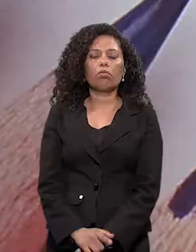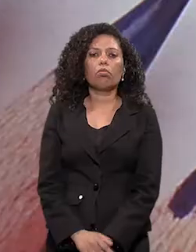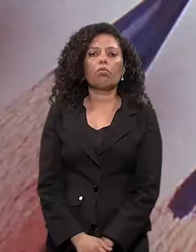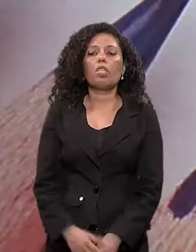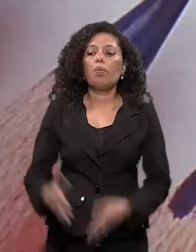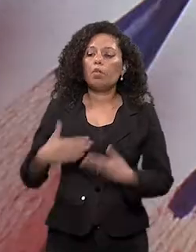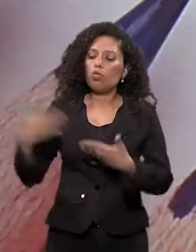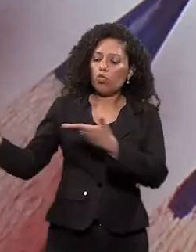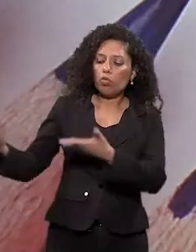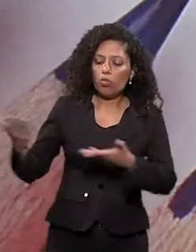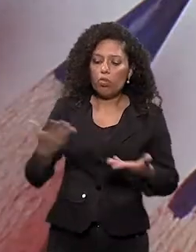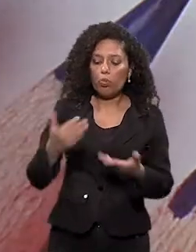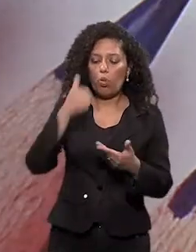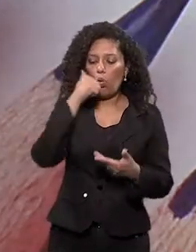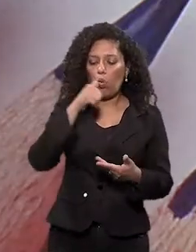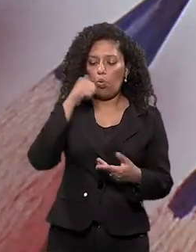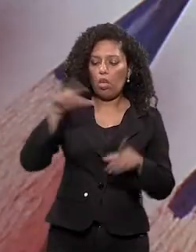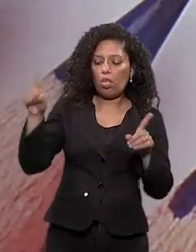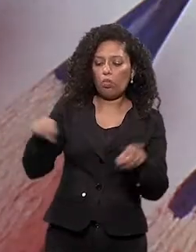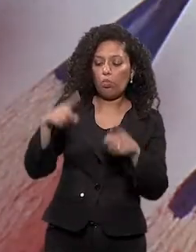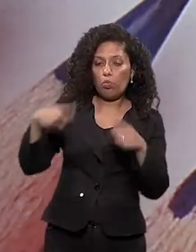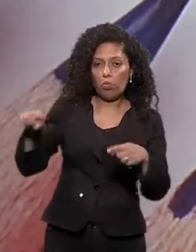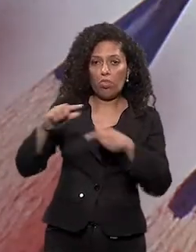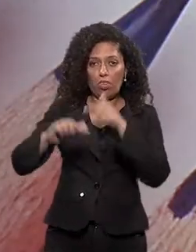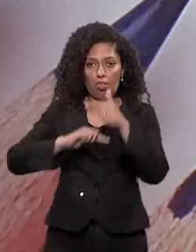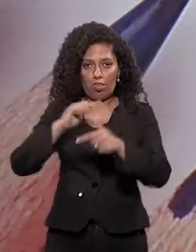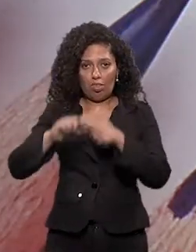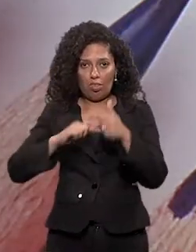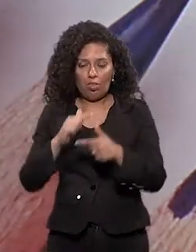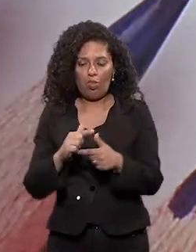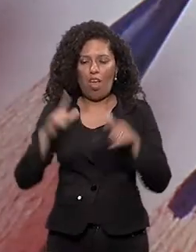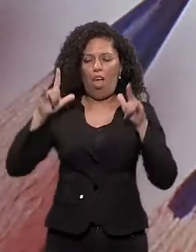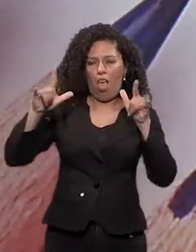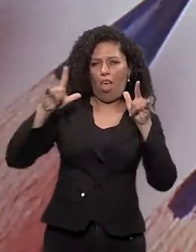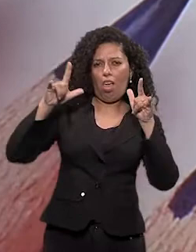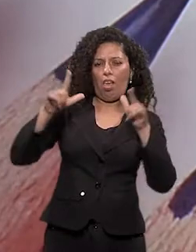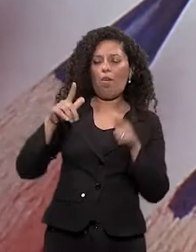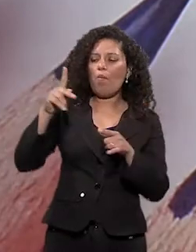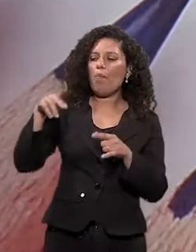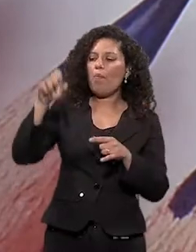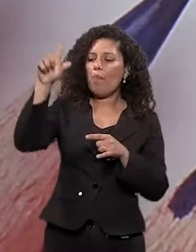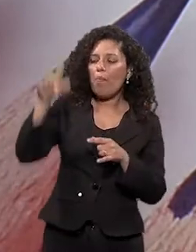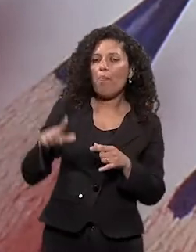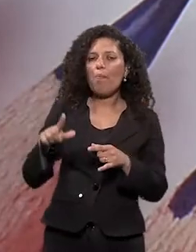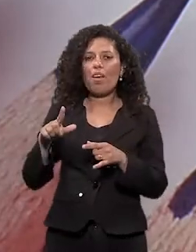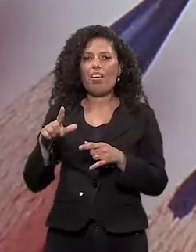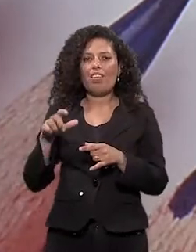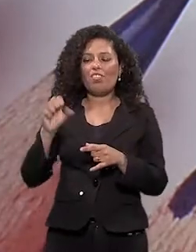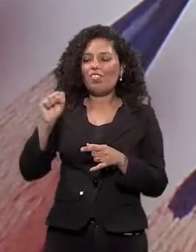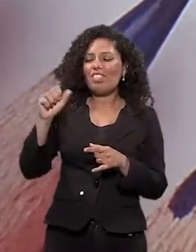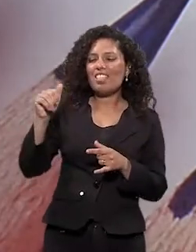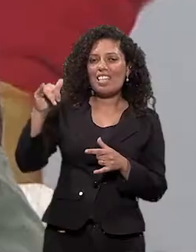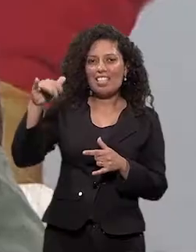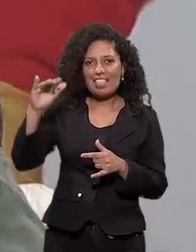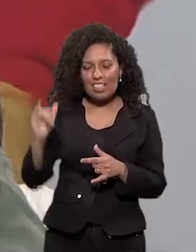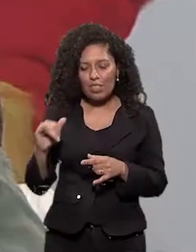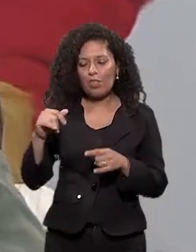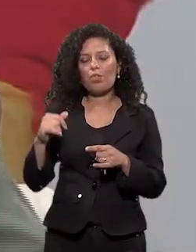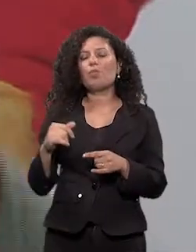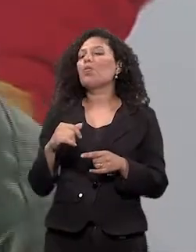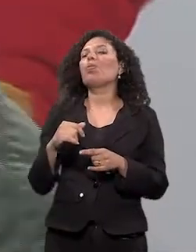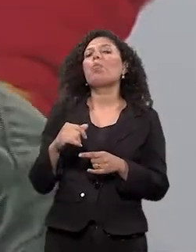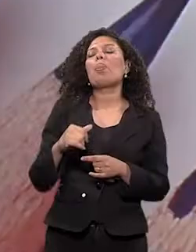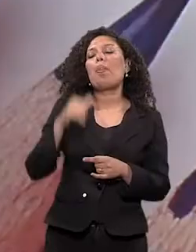Meus convidados são a educadora musical que participa da banda de rock Pé de Saci, voltada para crianças, Cati